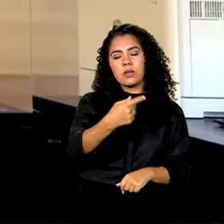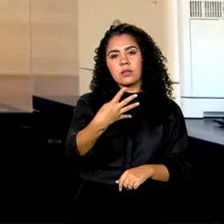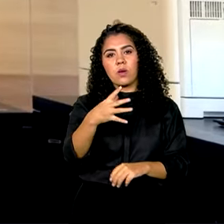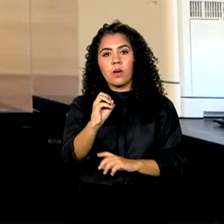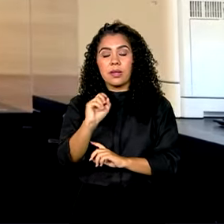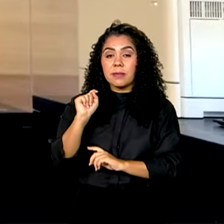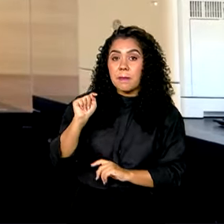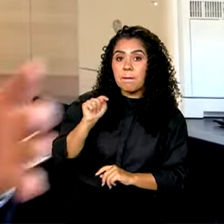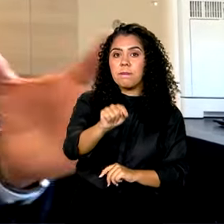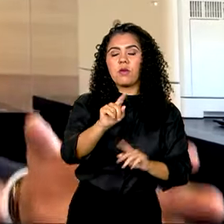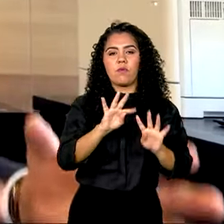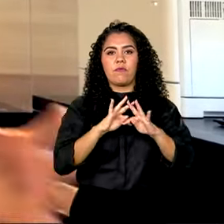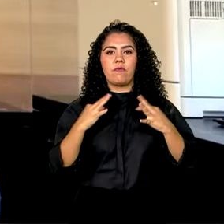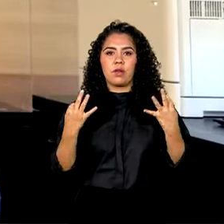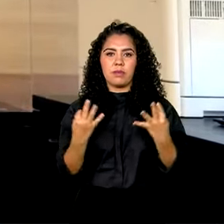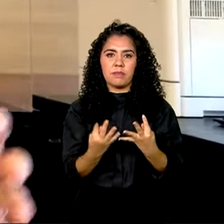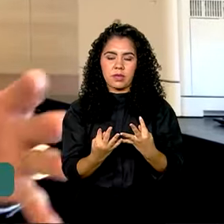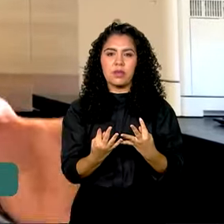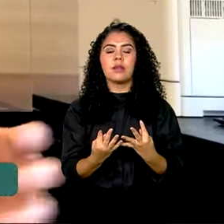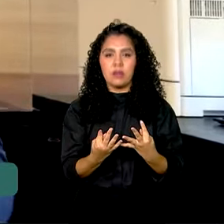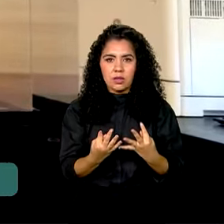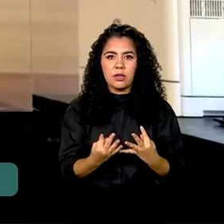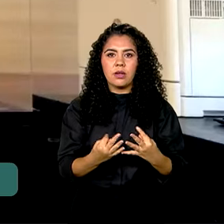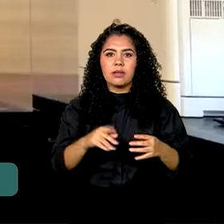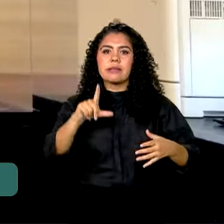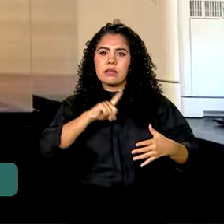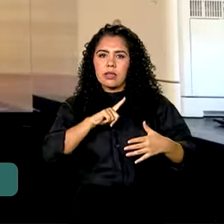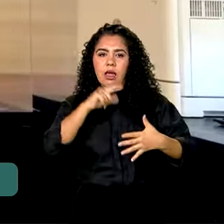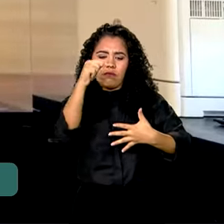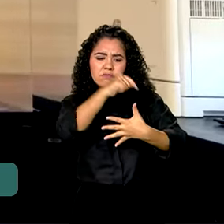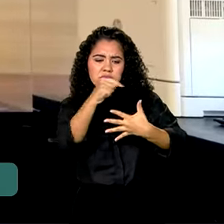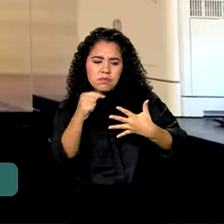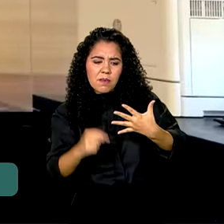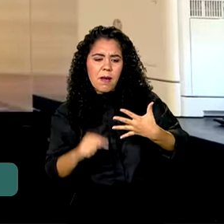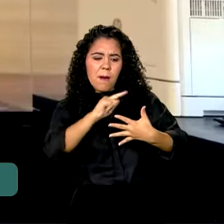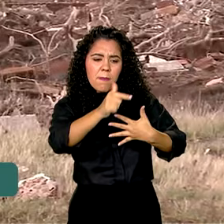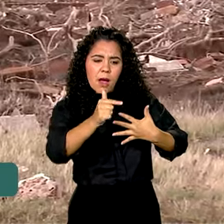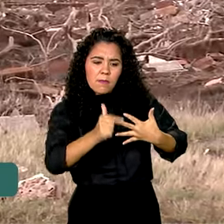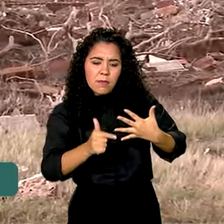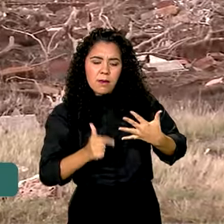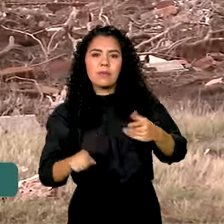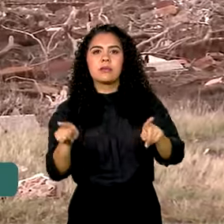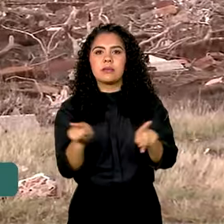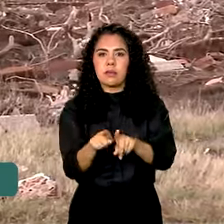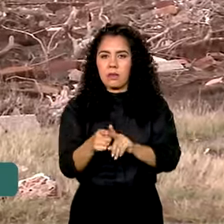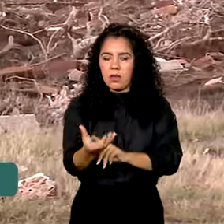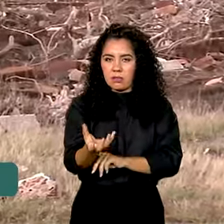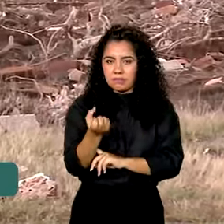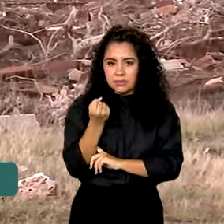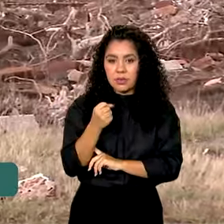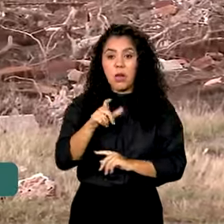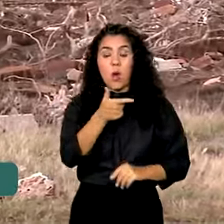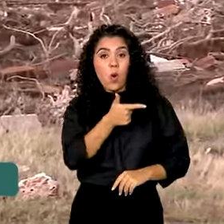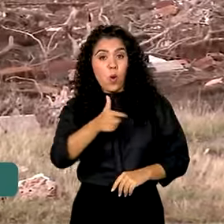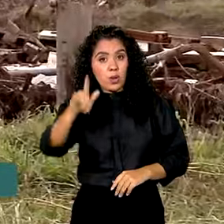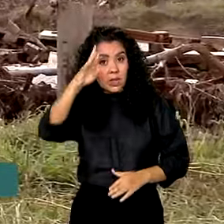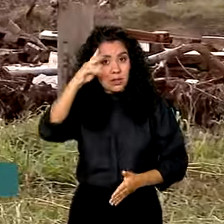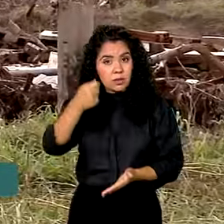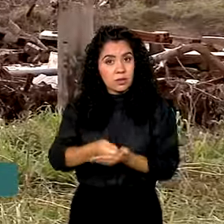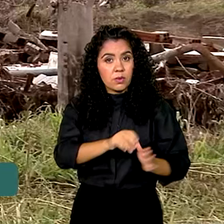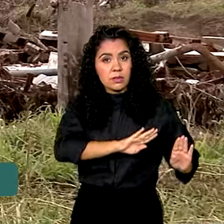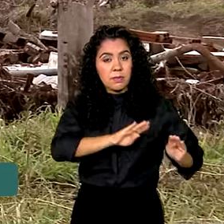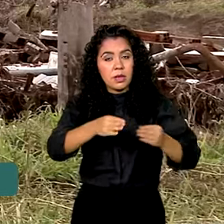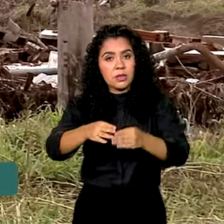de pessoas, que, dentre tantas outras ações, também receberão esse benefício. Outra medida voltada para os trabalhadores